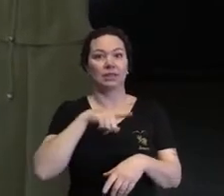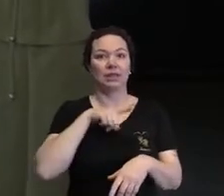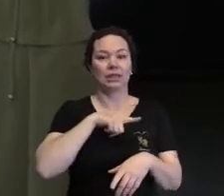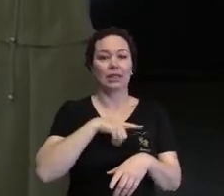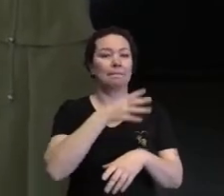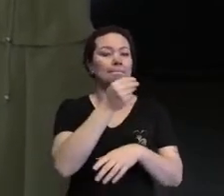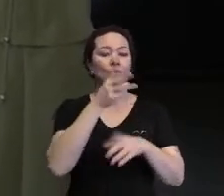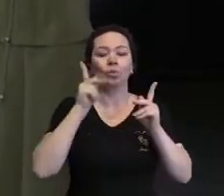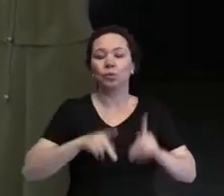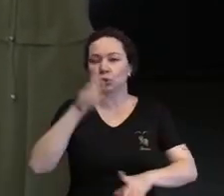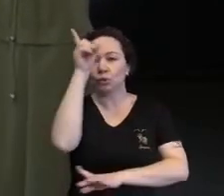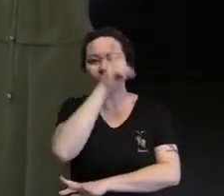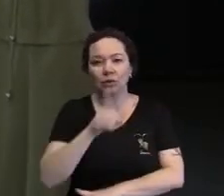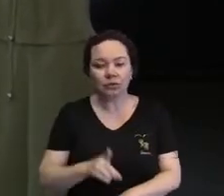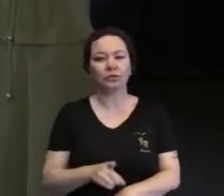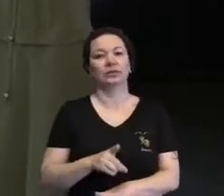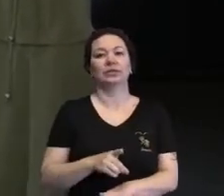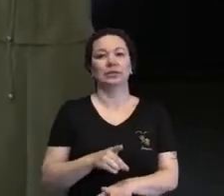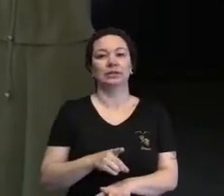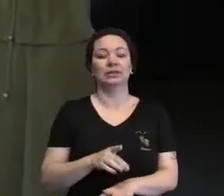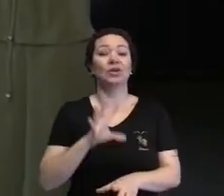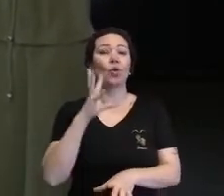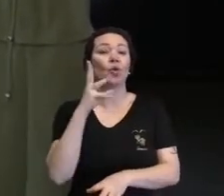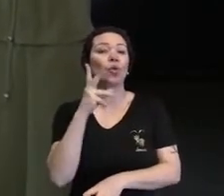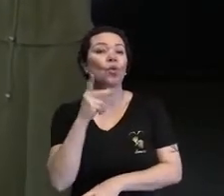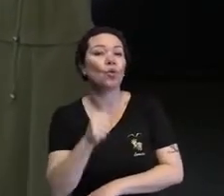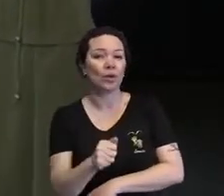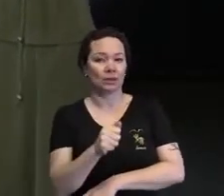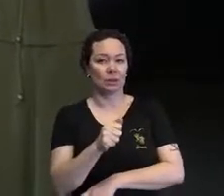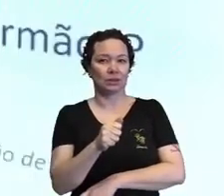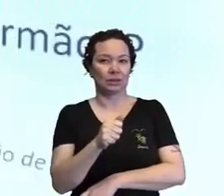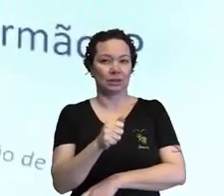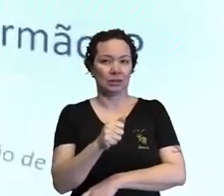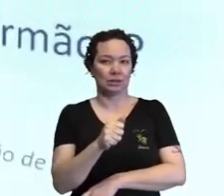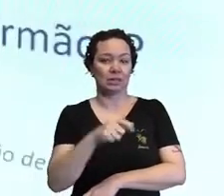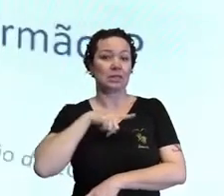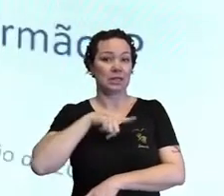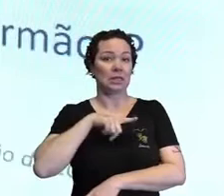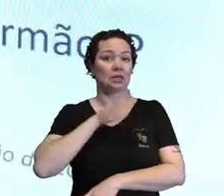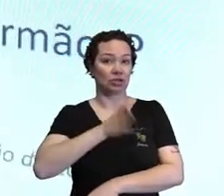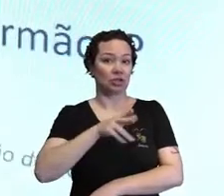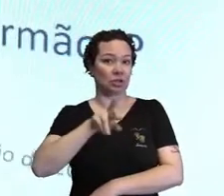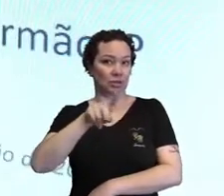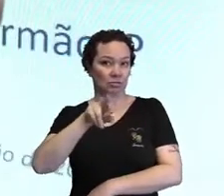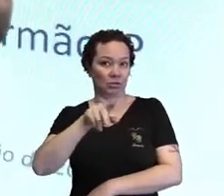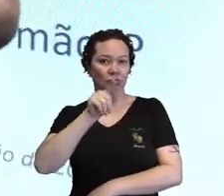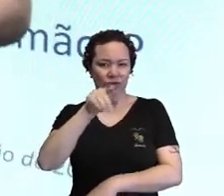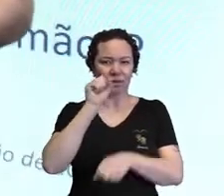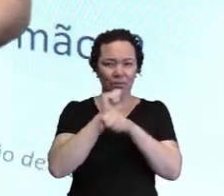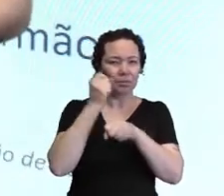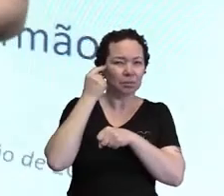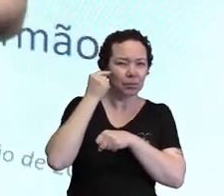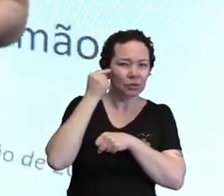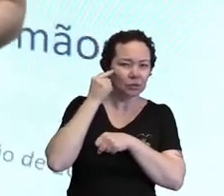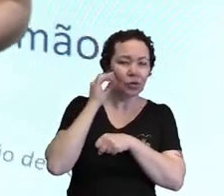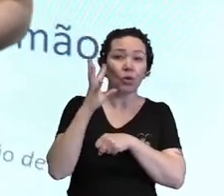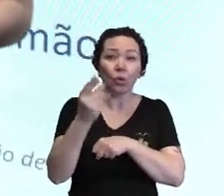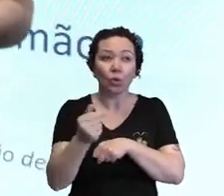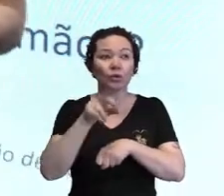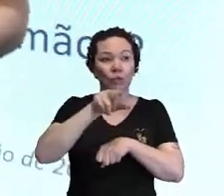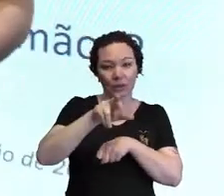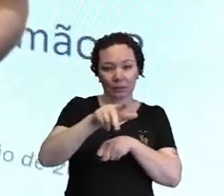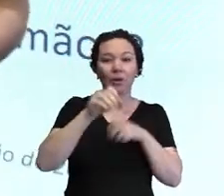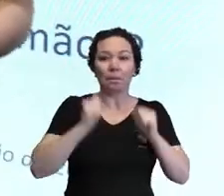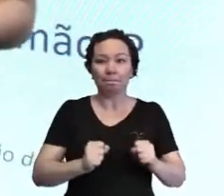pessoas com deficiência, quantas dessas pessoas possuem irmãos? Já pararam para pensar em quantos irmãos podem ser, de